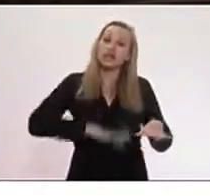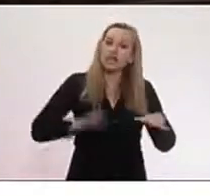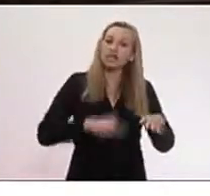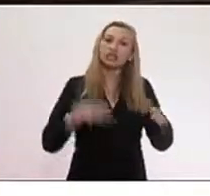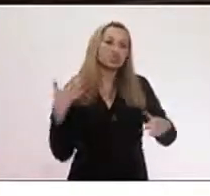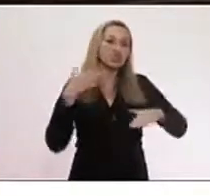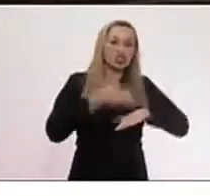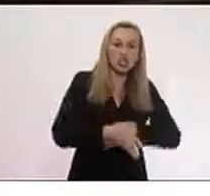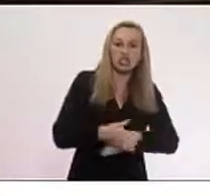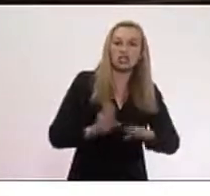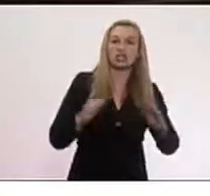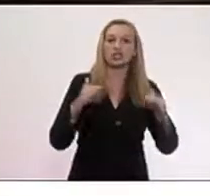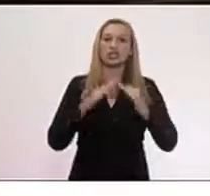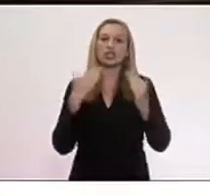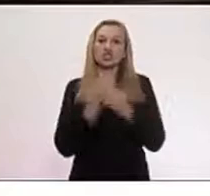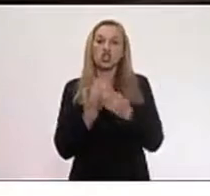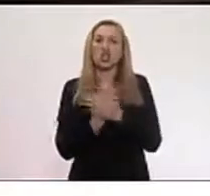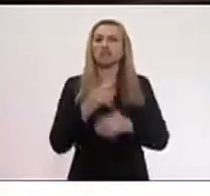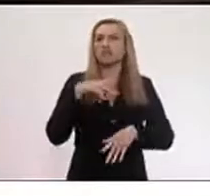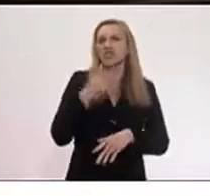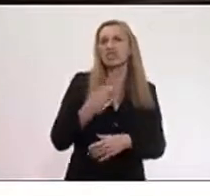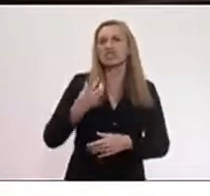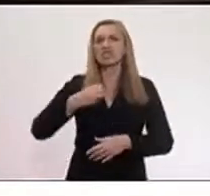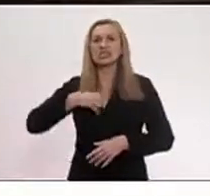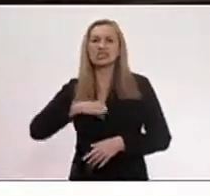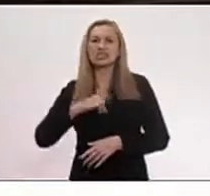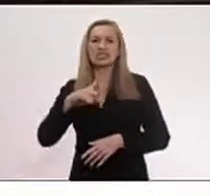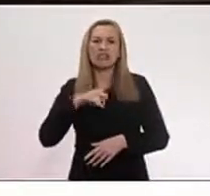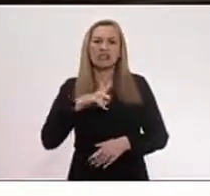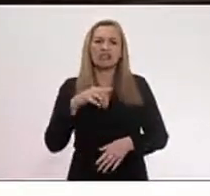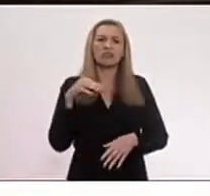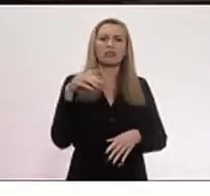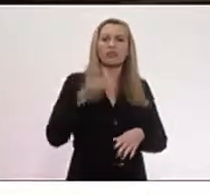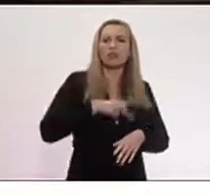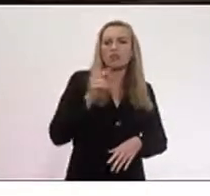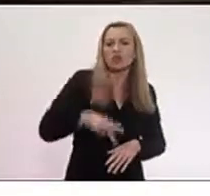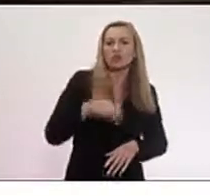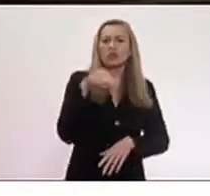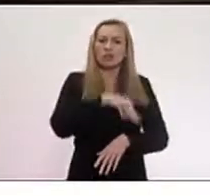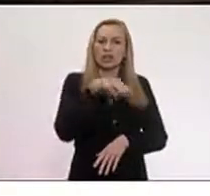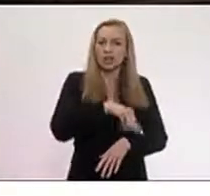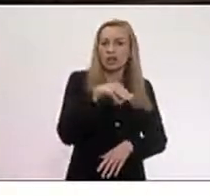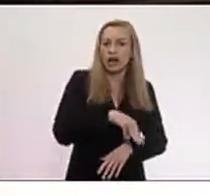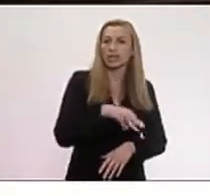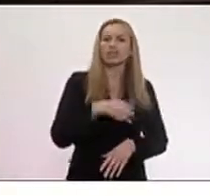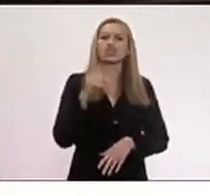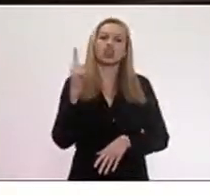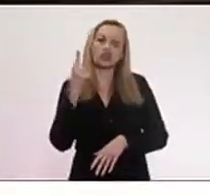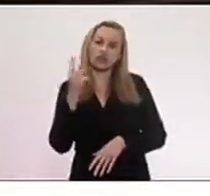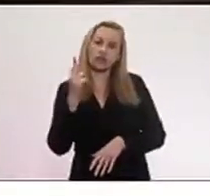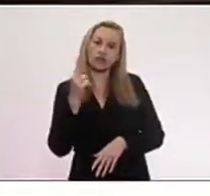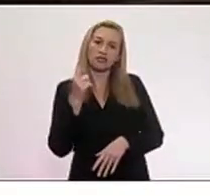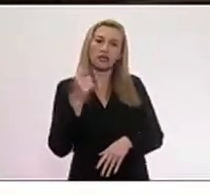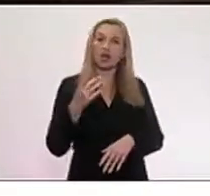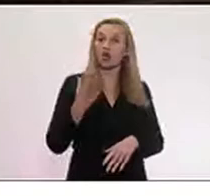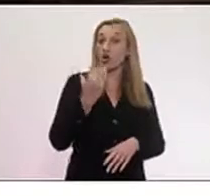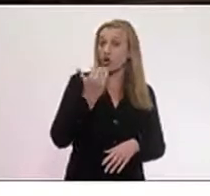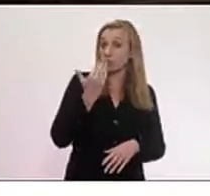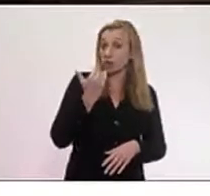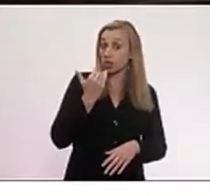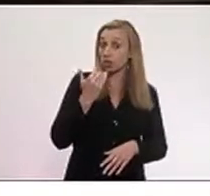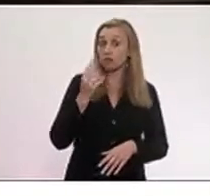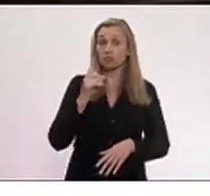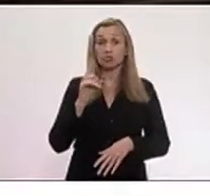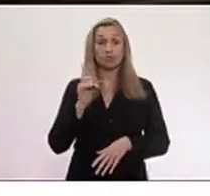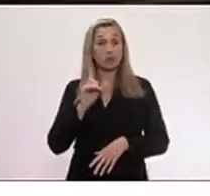Estado, e aí eu não estou falando se ela teve professor de matemática, geografia, se ela teve merenda, que não é um detalhe na favela e